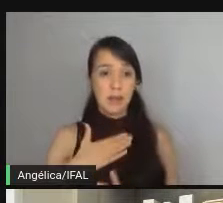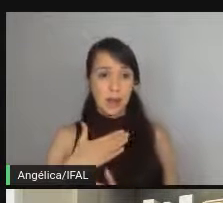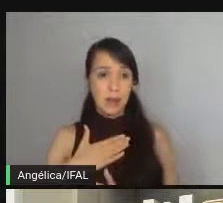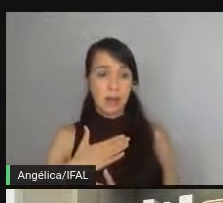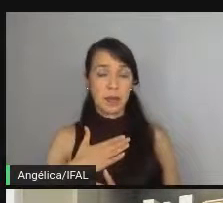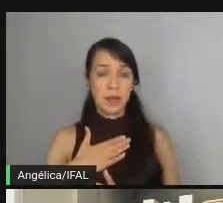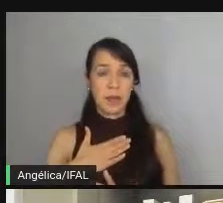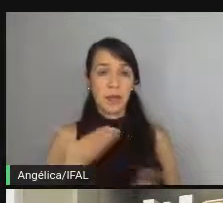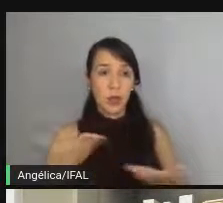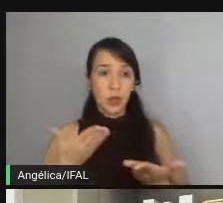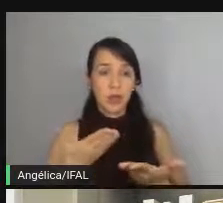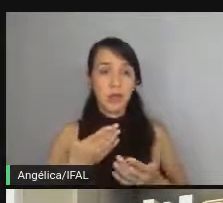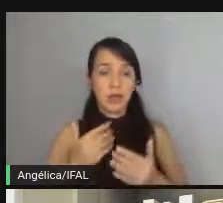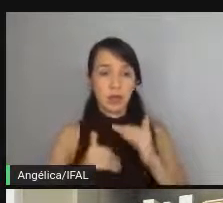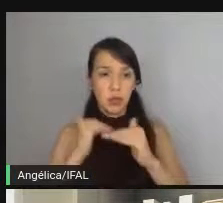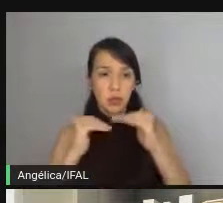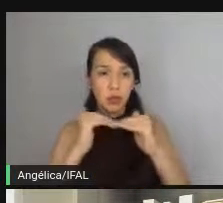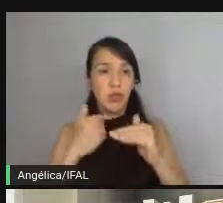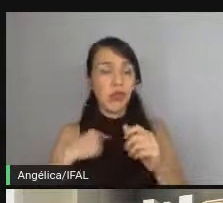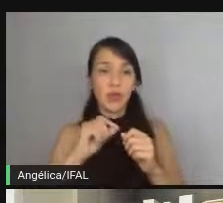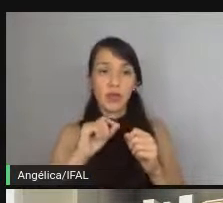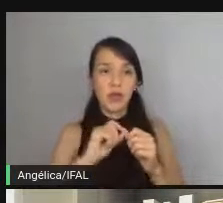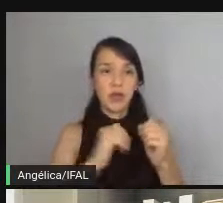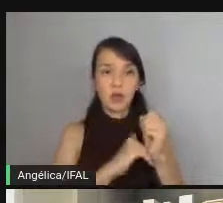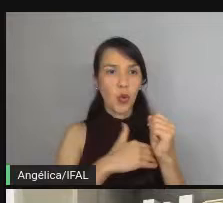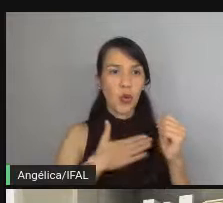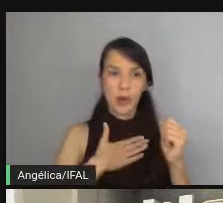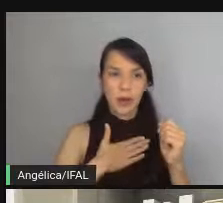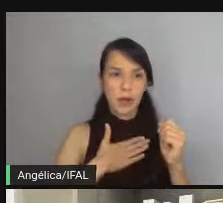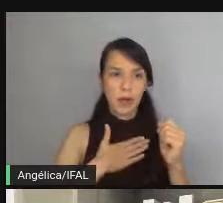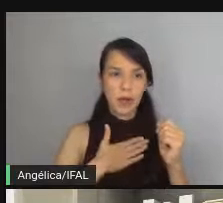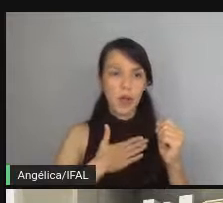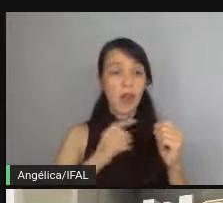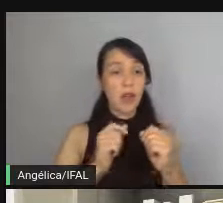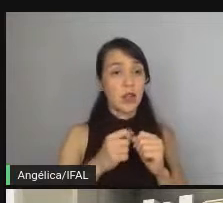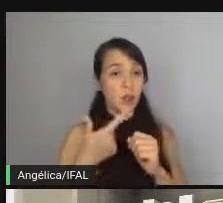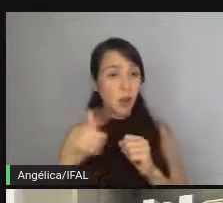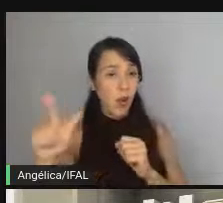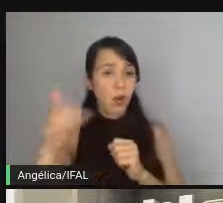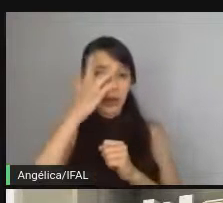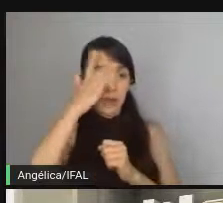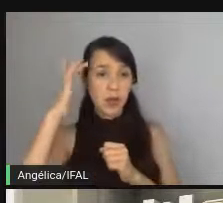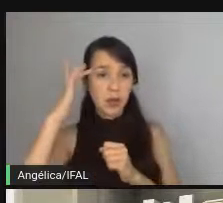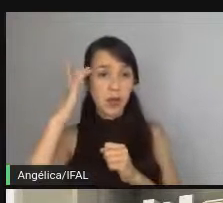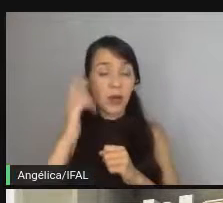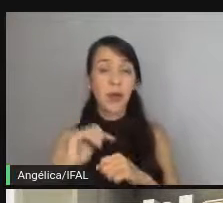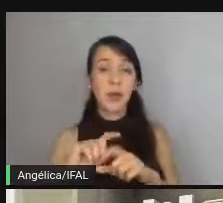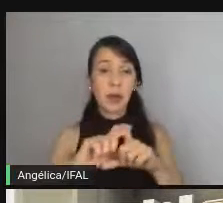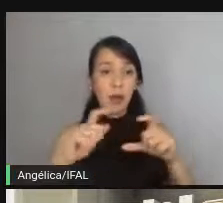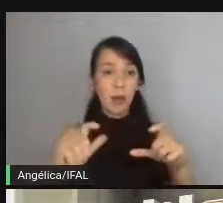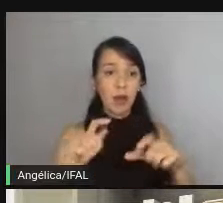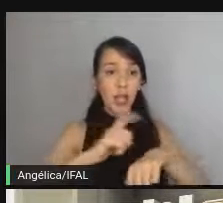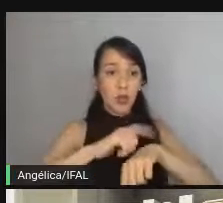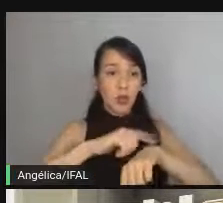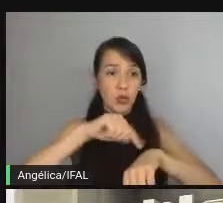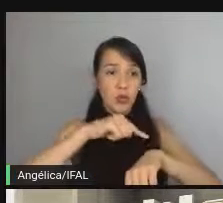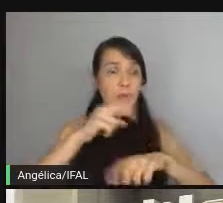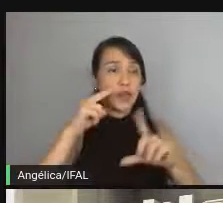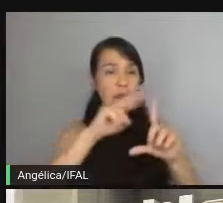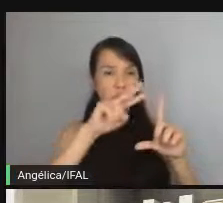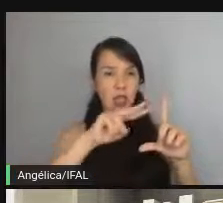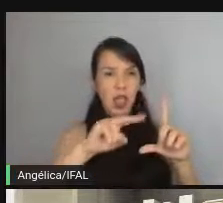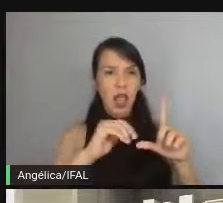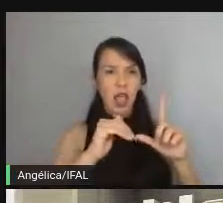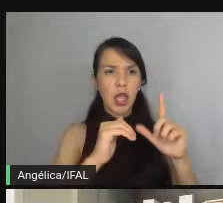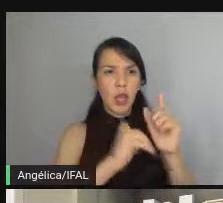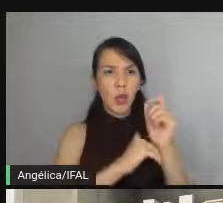como desenvolvedor hoje, eu não faço código para mim, eu faço código para os outros. Porque, na maior parte do tempo, a gente lê códigos